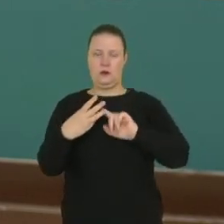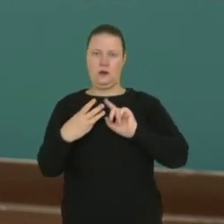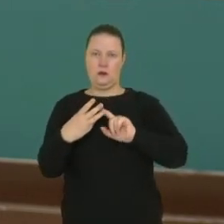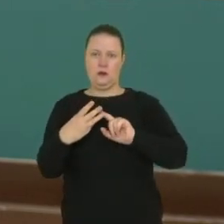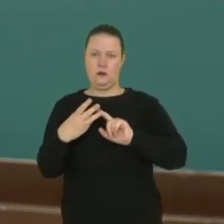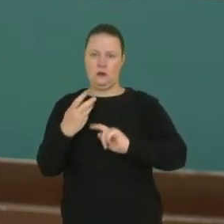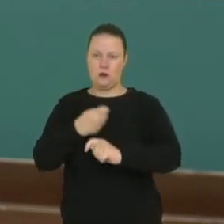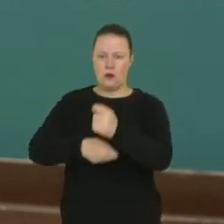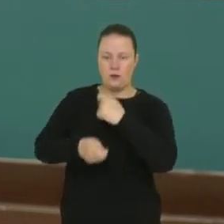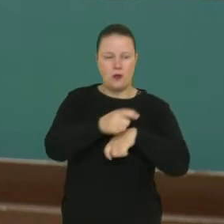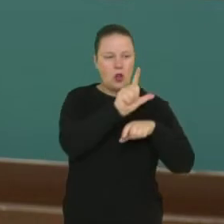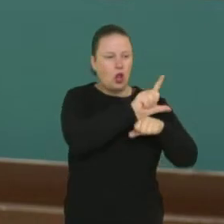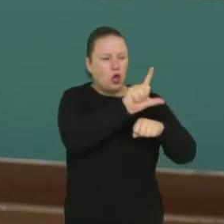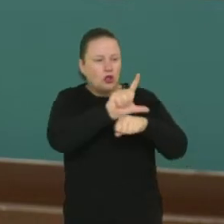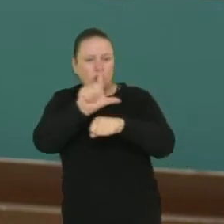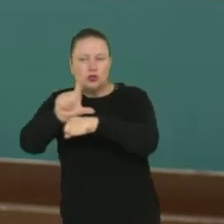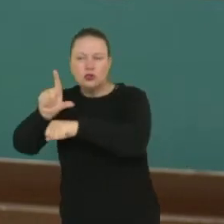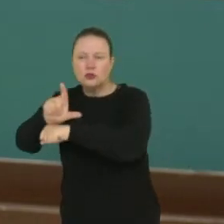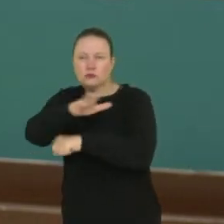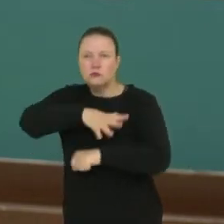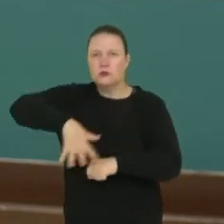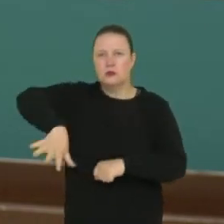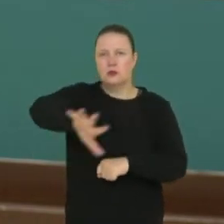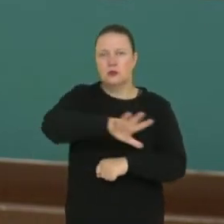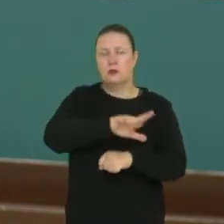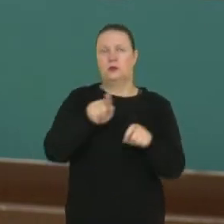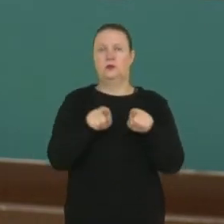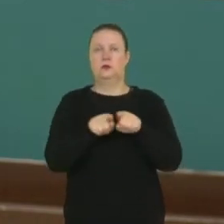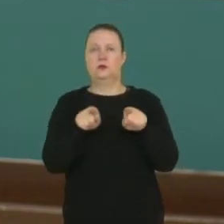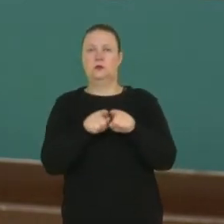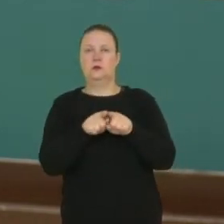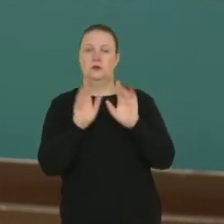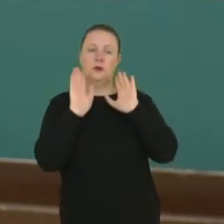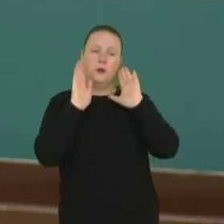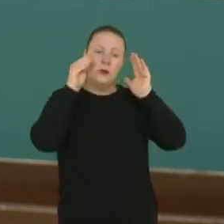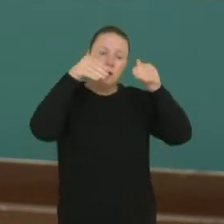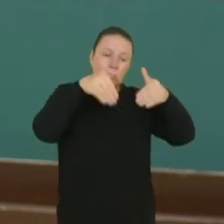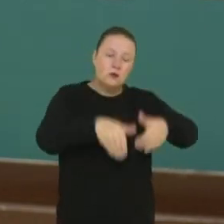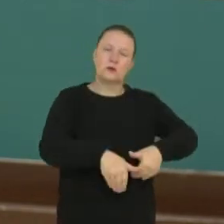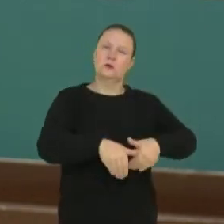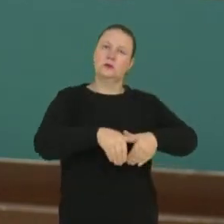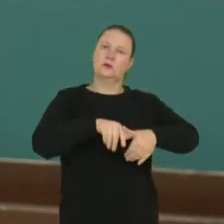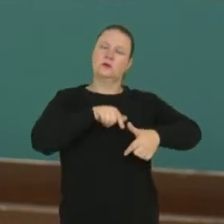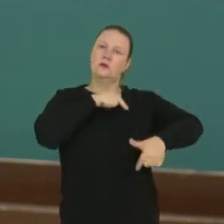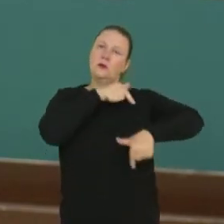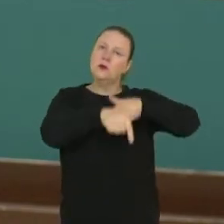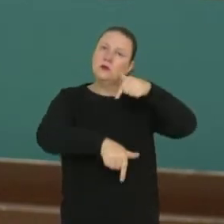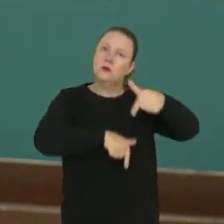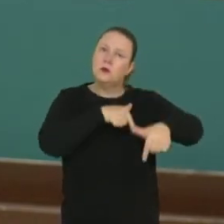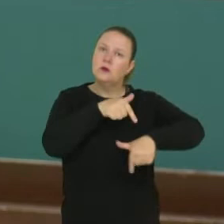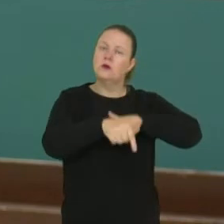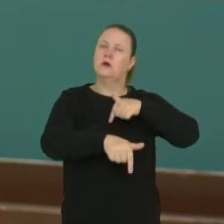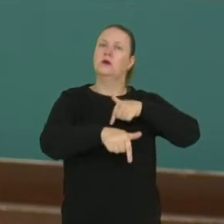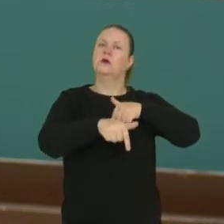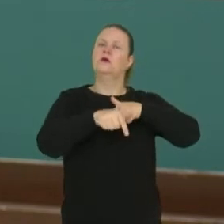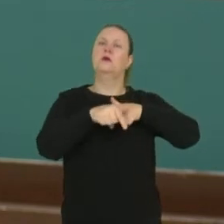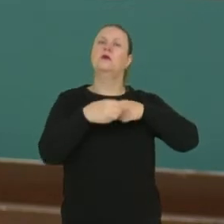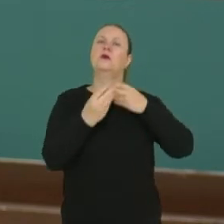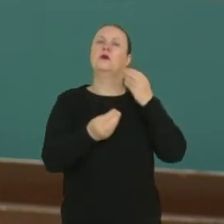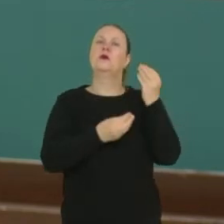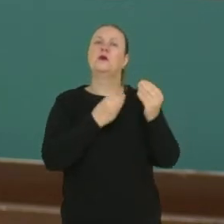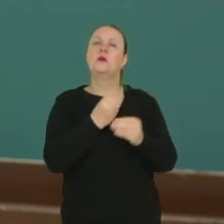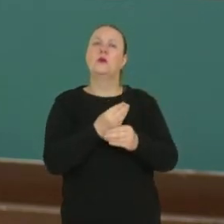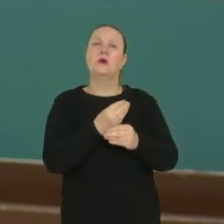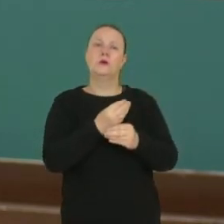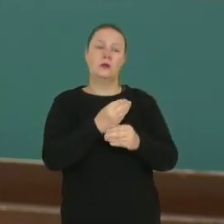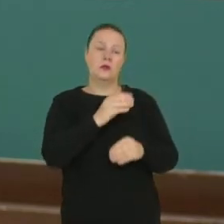comércio, de uma maneira geral, aqueles que estão voltados ali à prestação de serviços da área